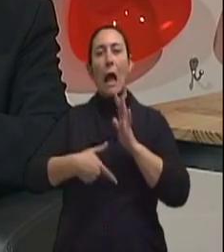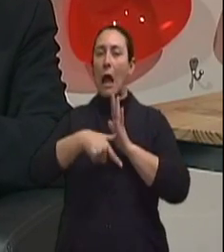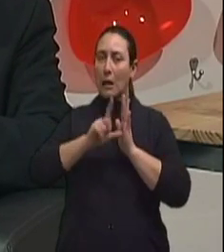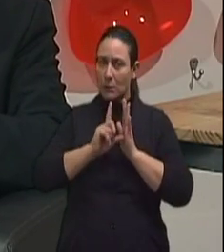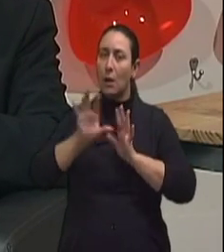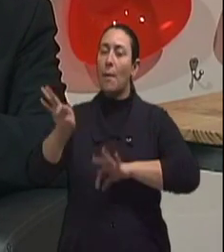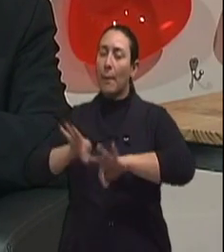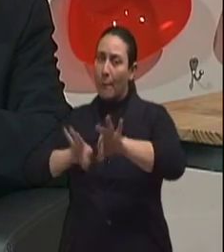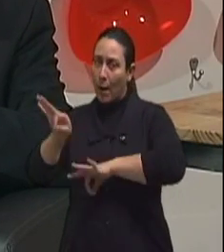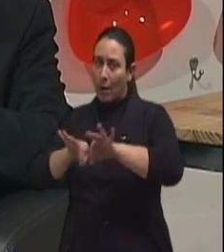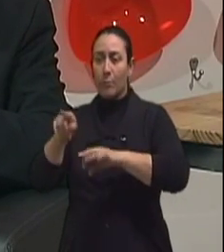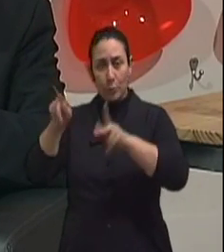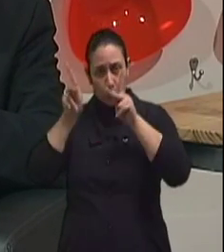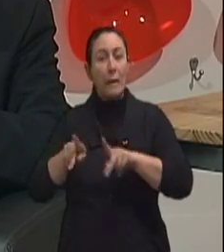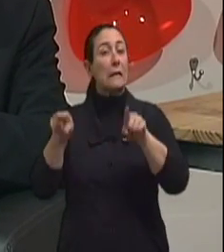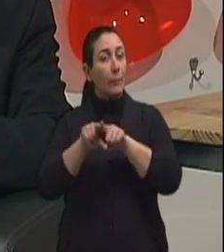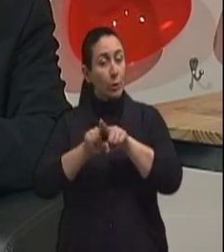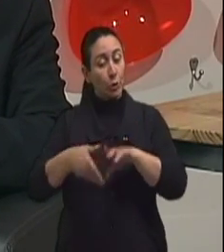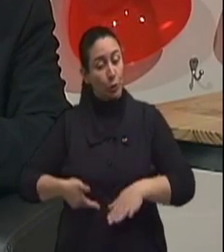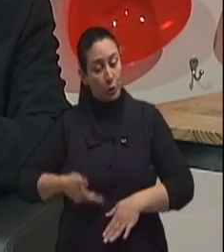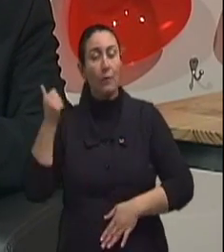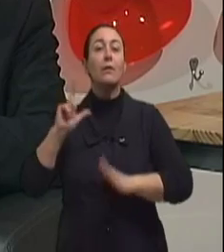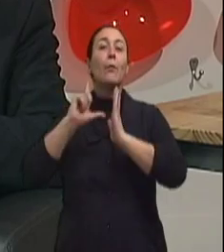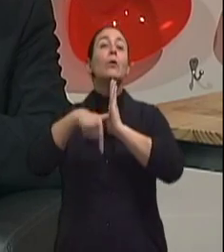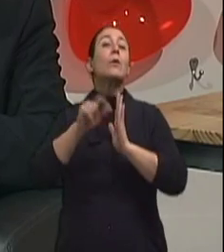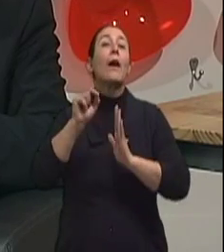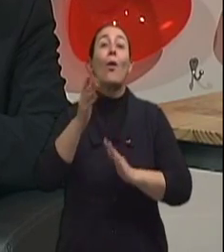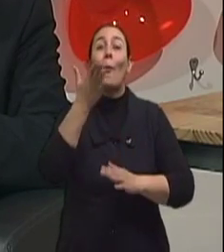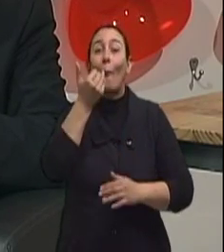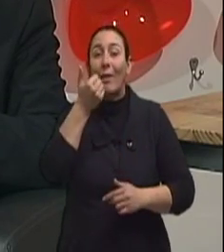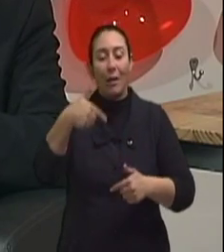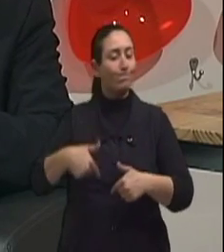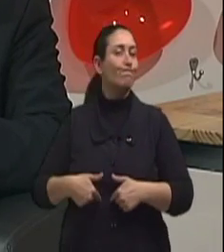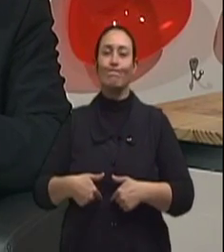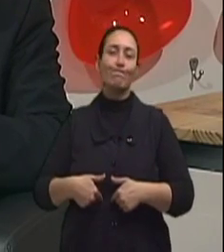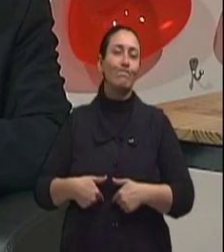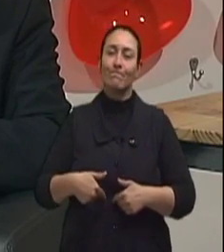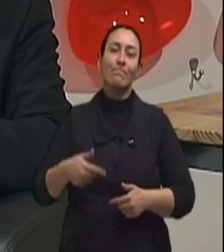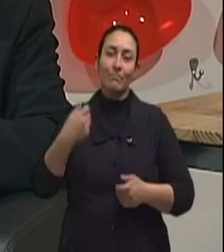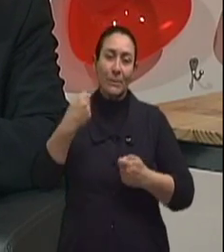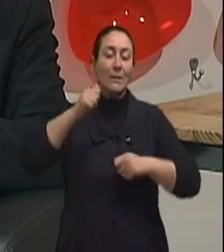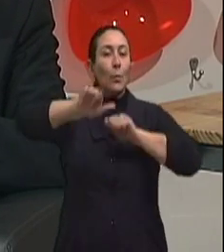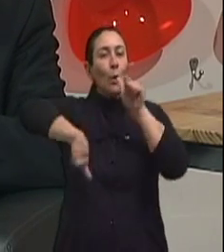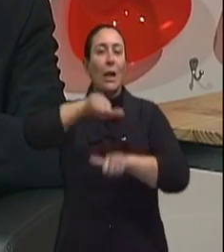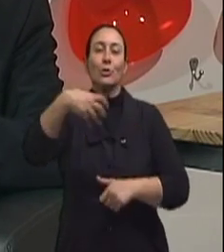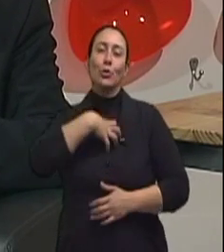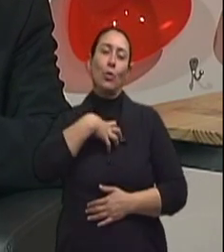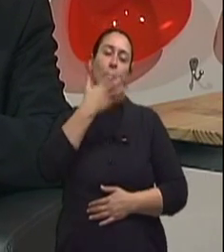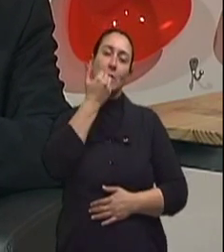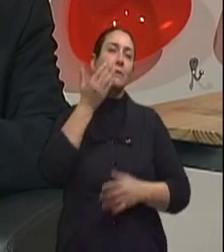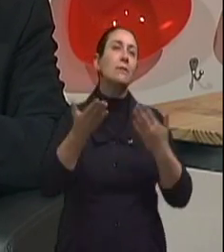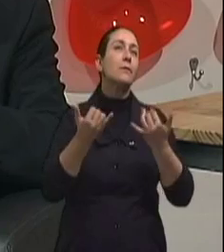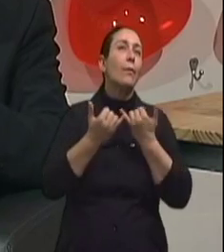paciente para a cirurgia, quanto depois. Porque a alimentação vai ter que ser necessária uma reeducação alimentar. Tipos de